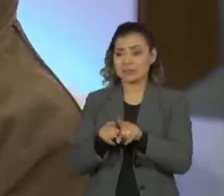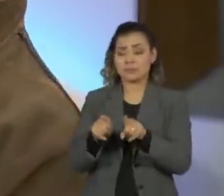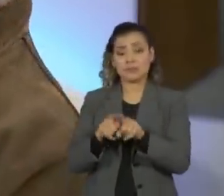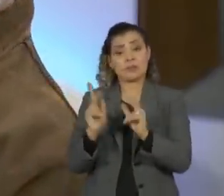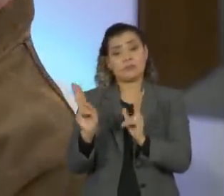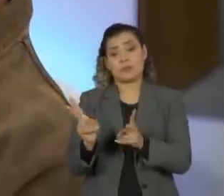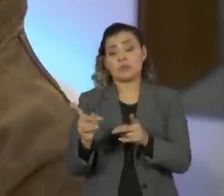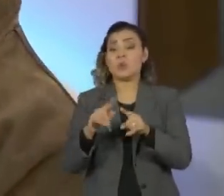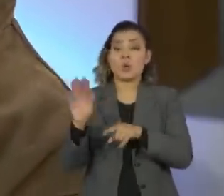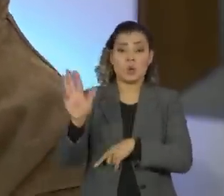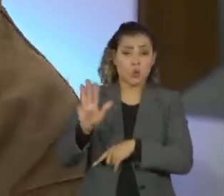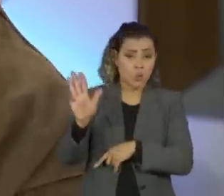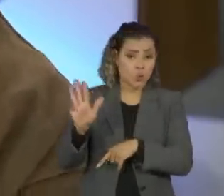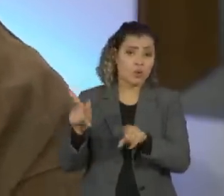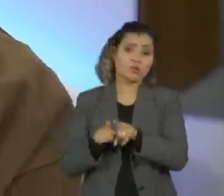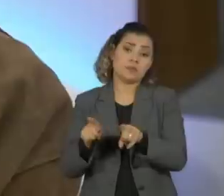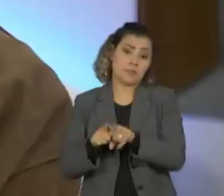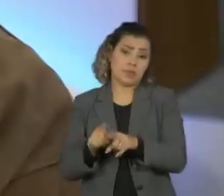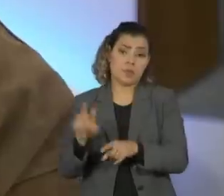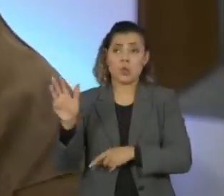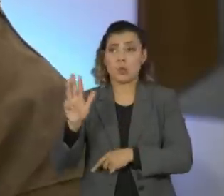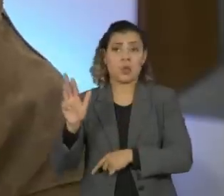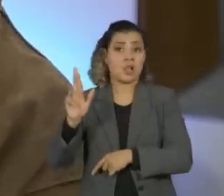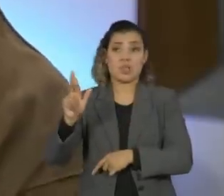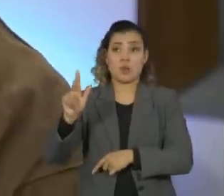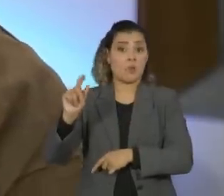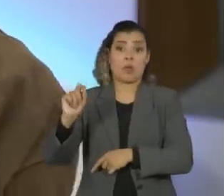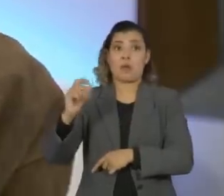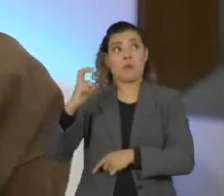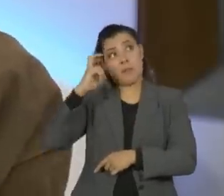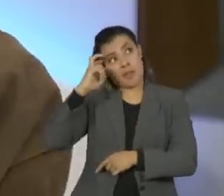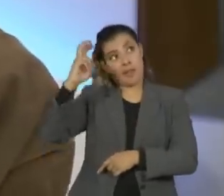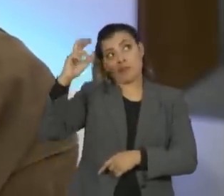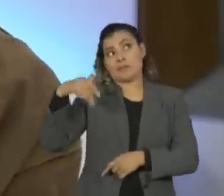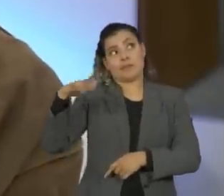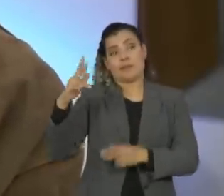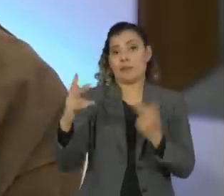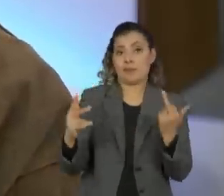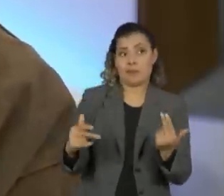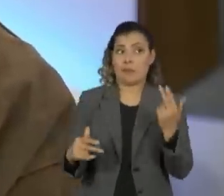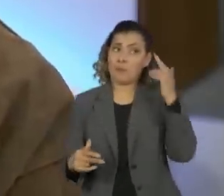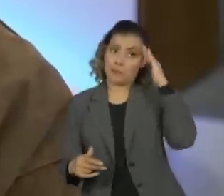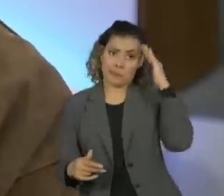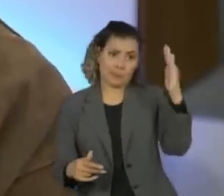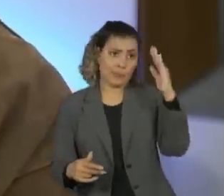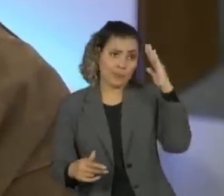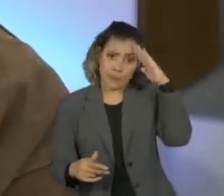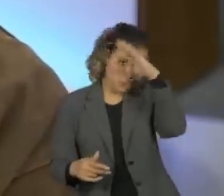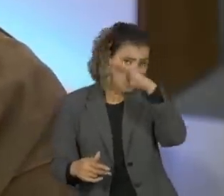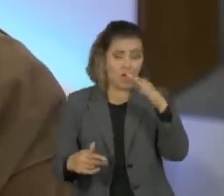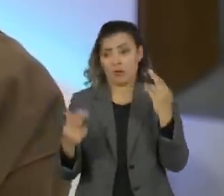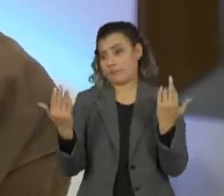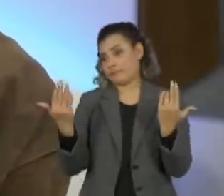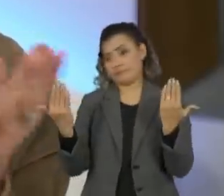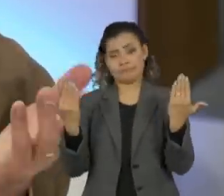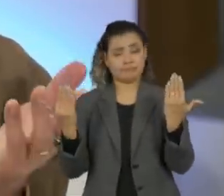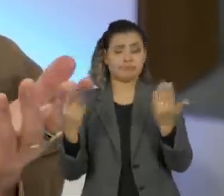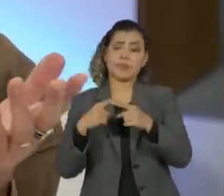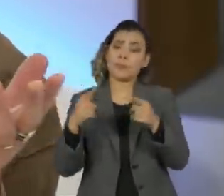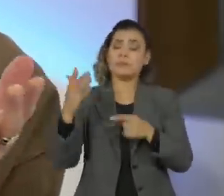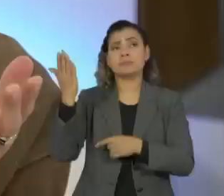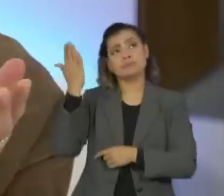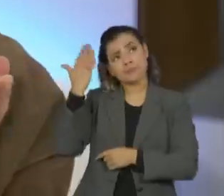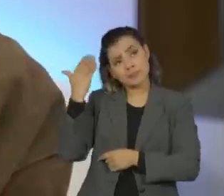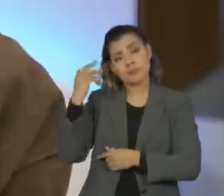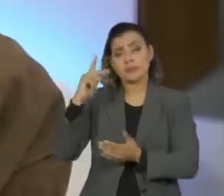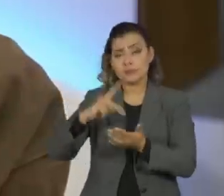o Lula também não é um tipo do mais iluminado, como o Bolsonaro, a gente teve uma época que deixamos de ter um Fernando